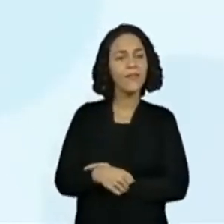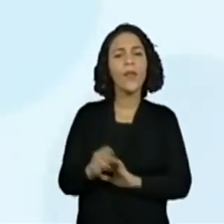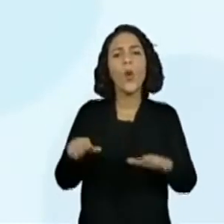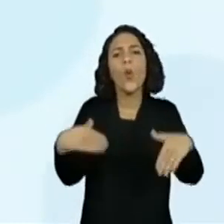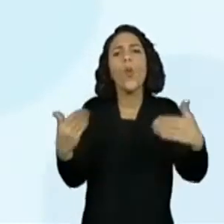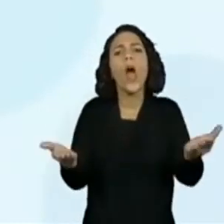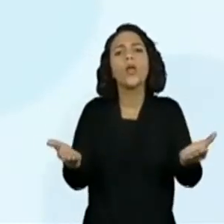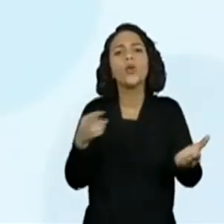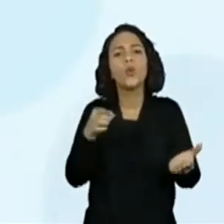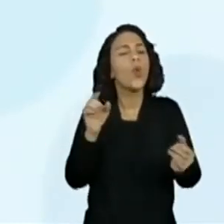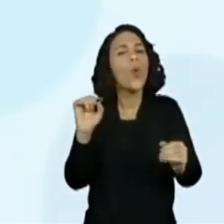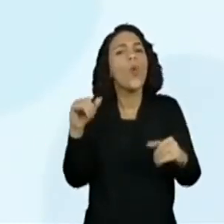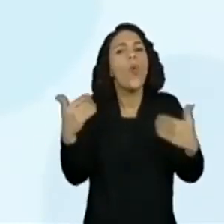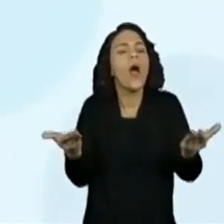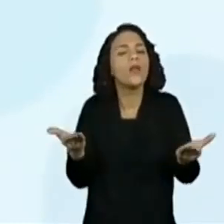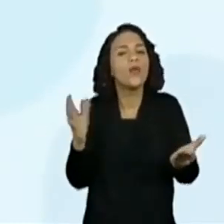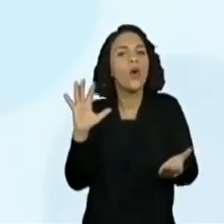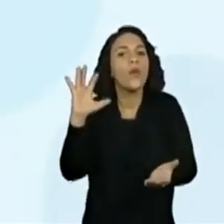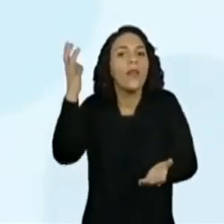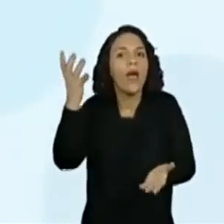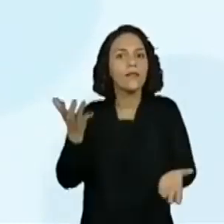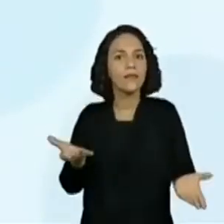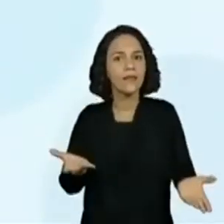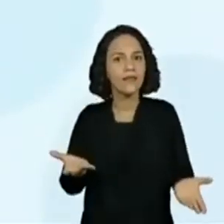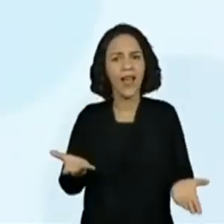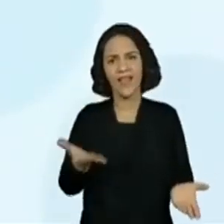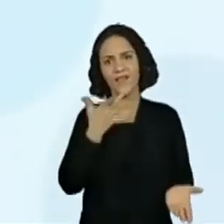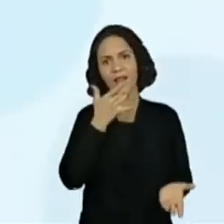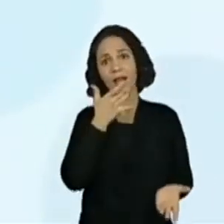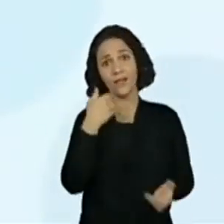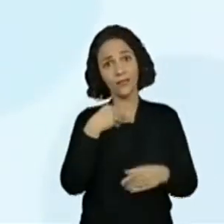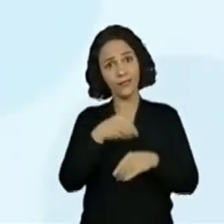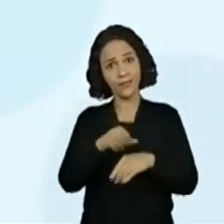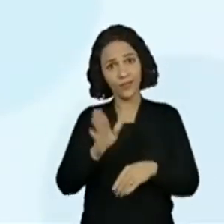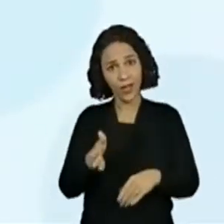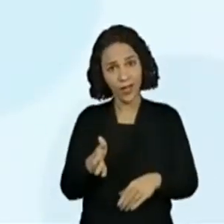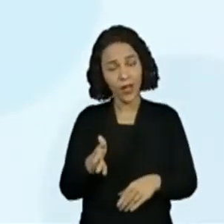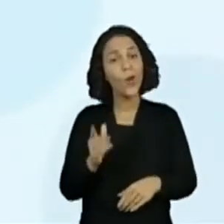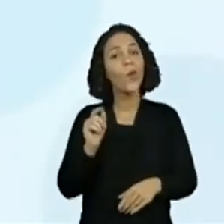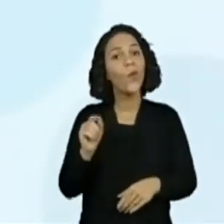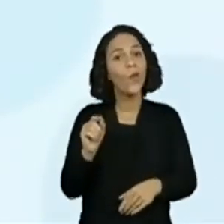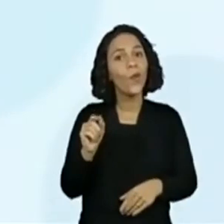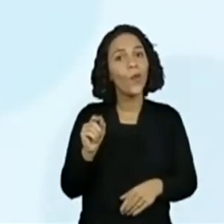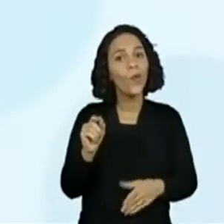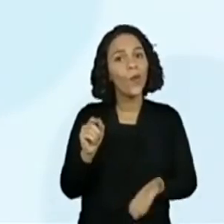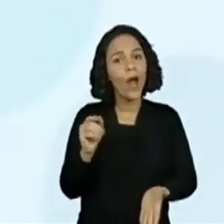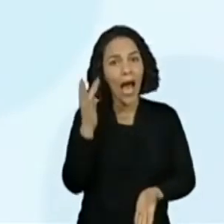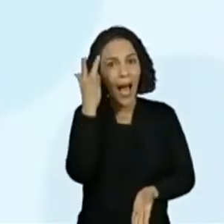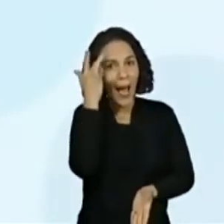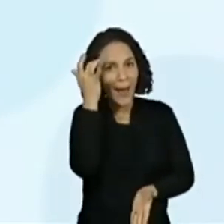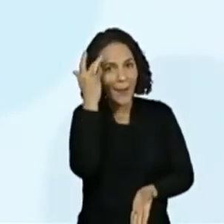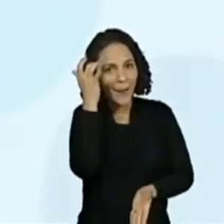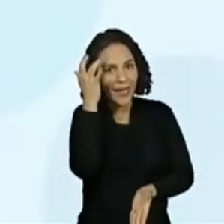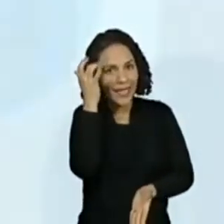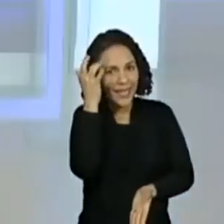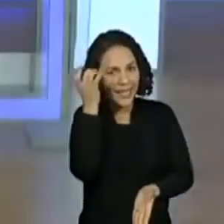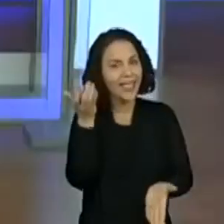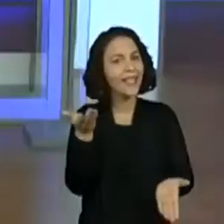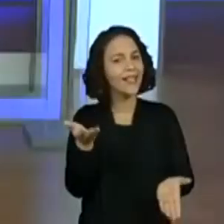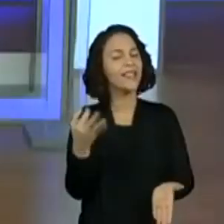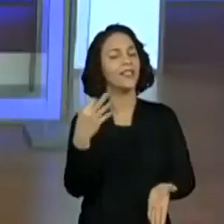Quando será o evento? Ah, essa daí é fácil, acabei de contar. Sim, o evento vai ser amanhã, certo?